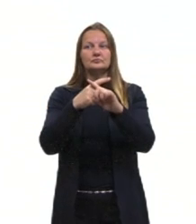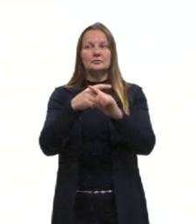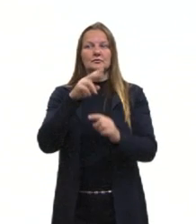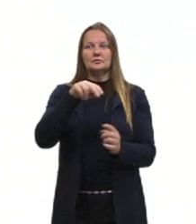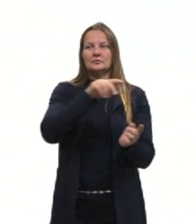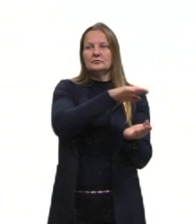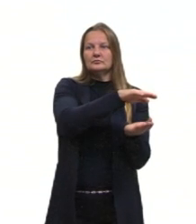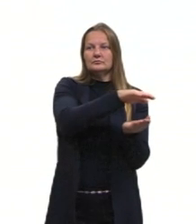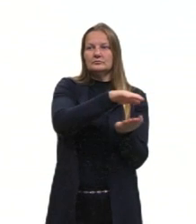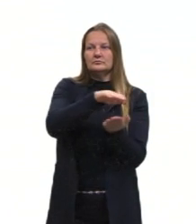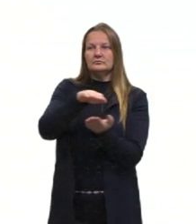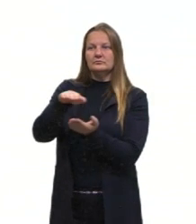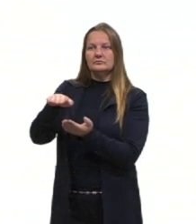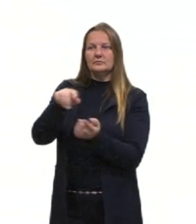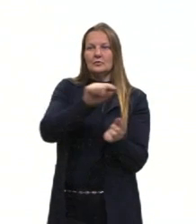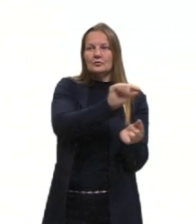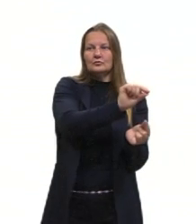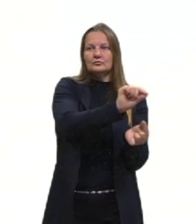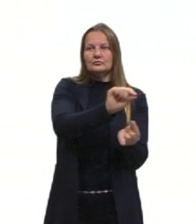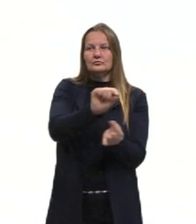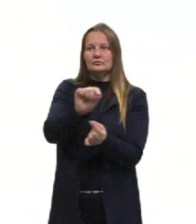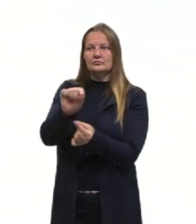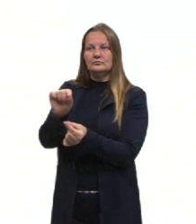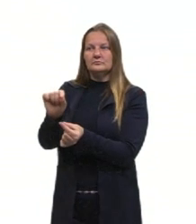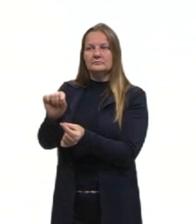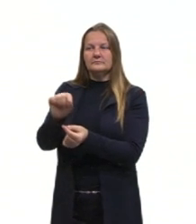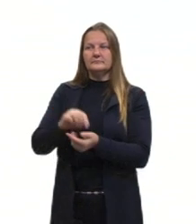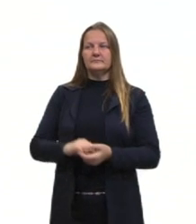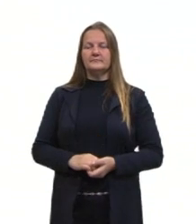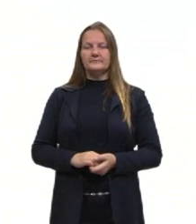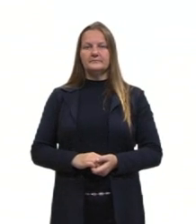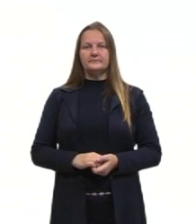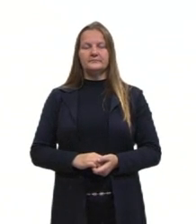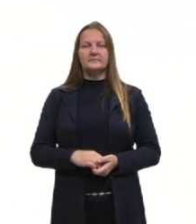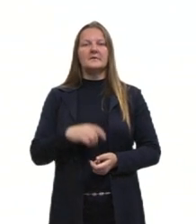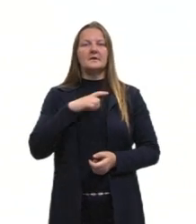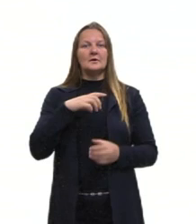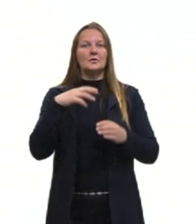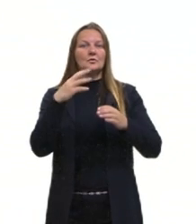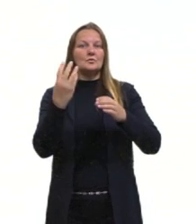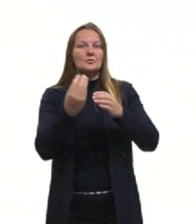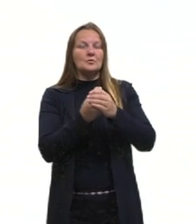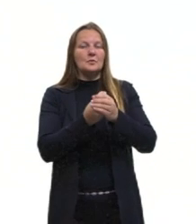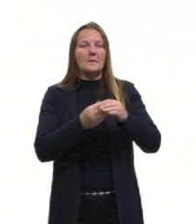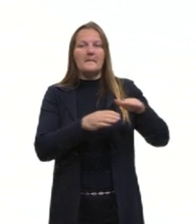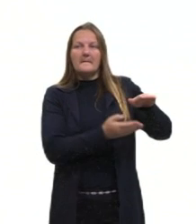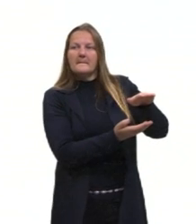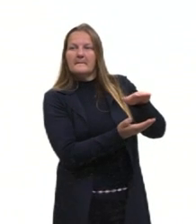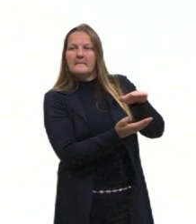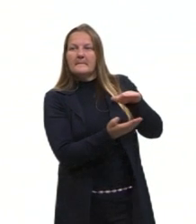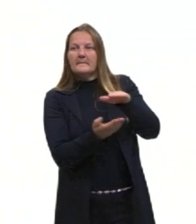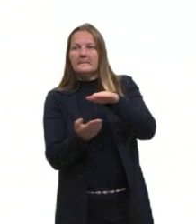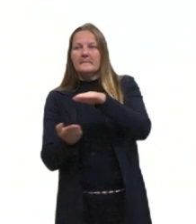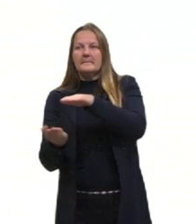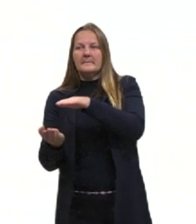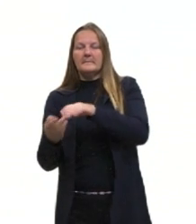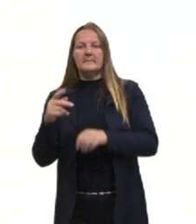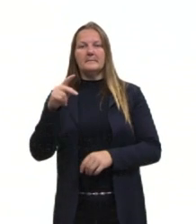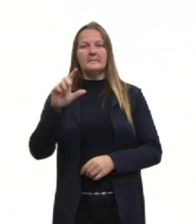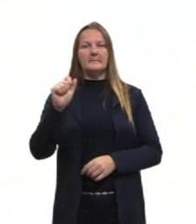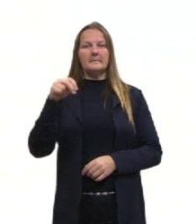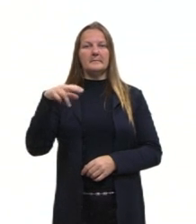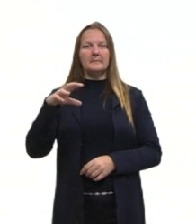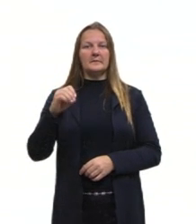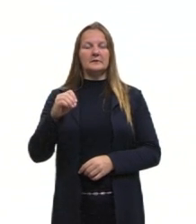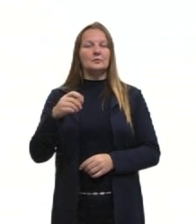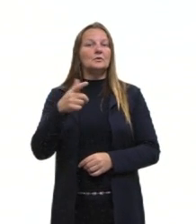retas paralelas. Essas duas retas, então, pertencem ao mesmo plano, né? E não possuem nenhum